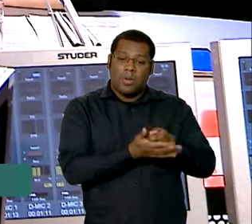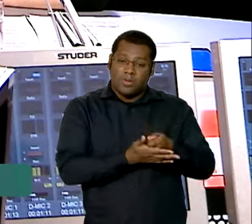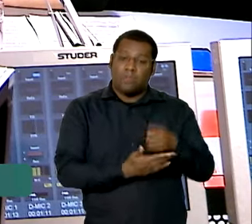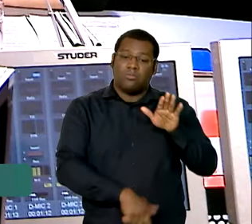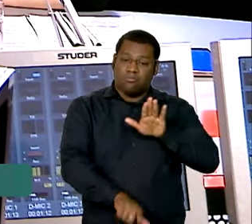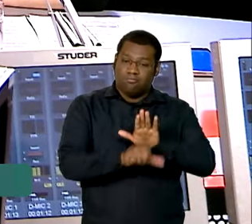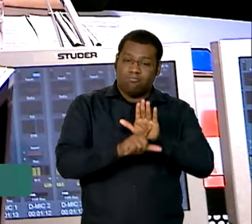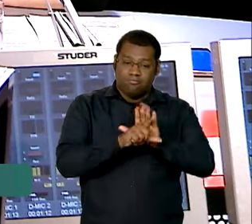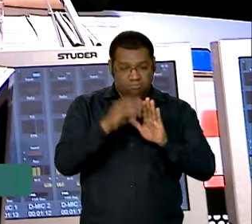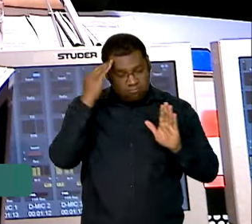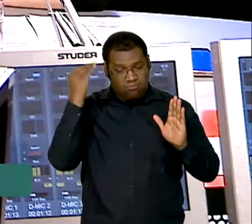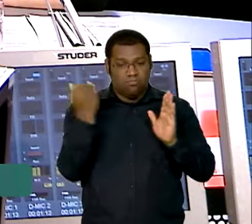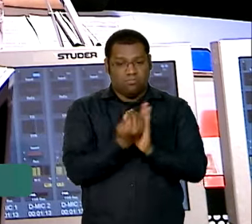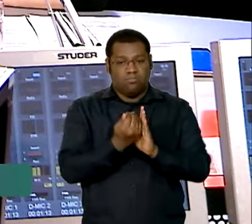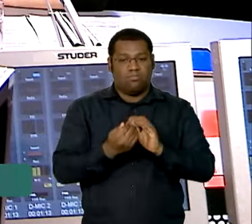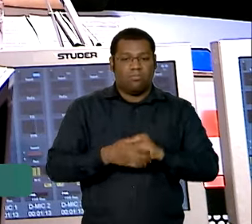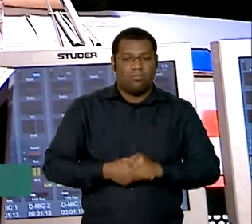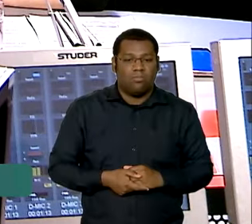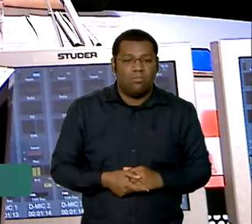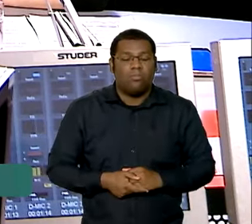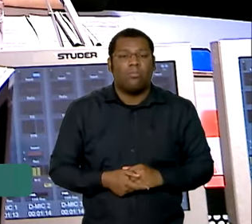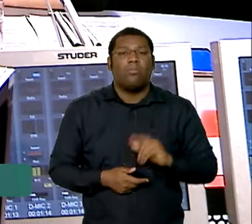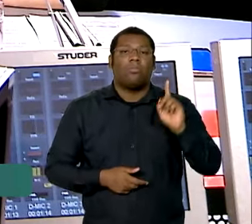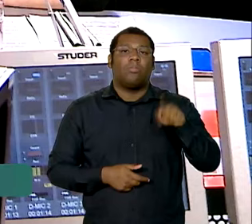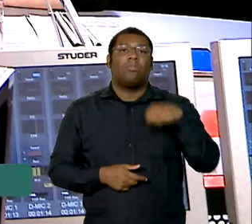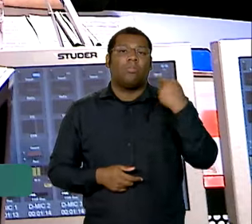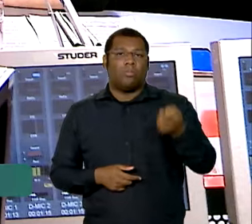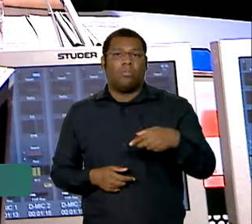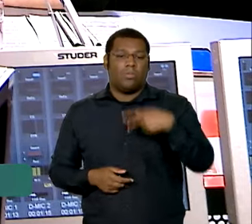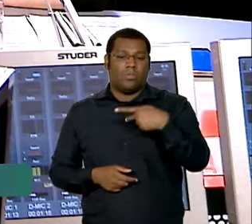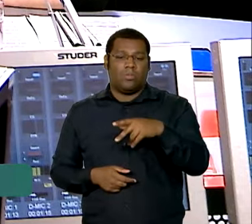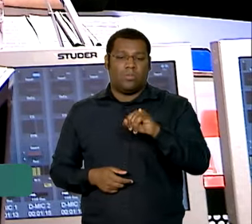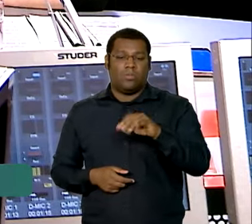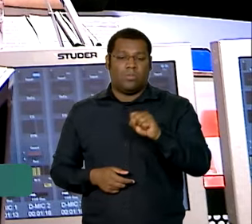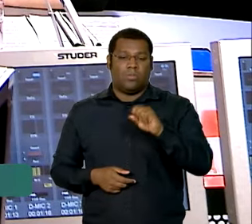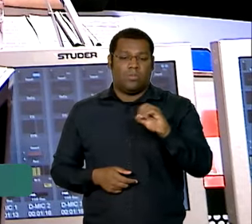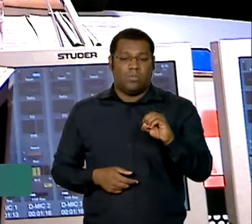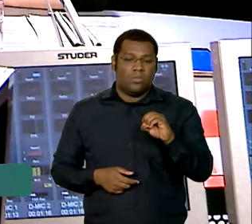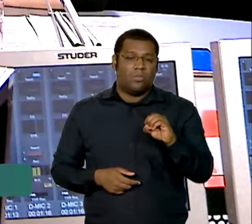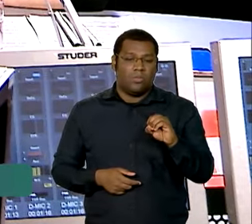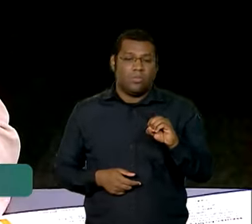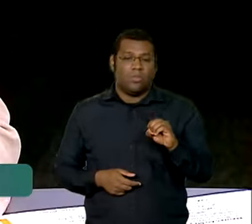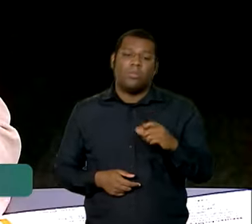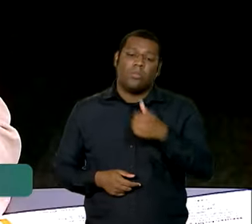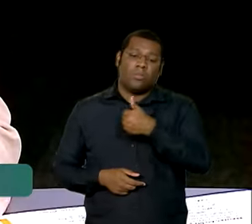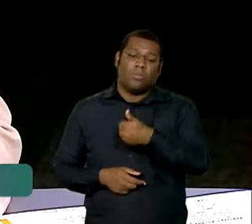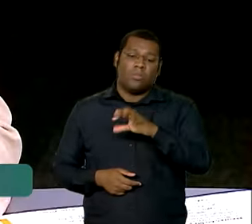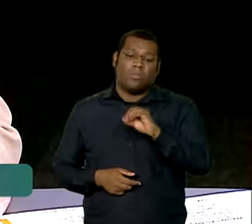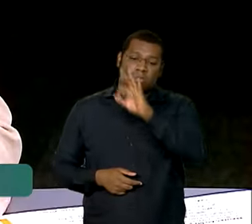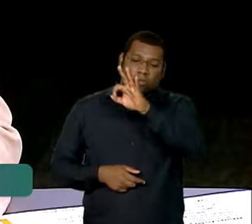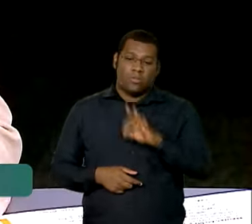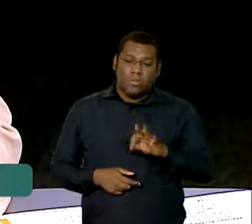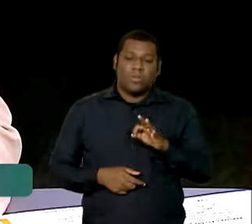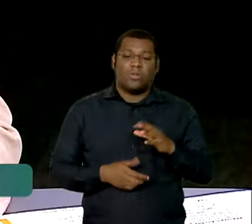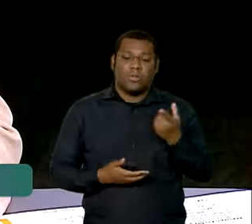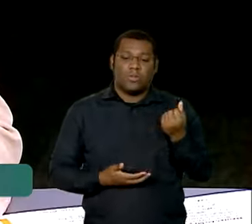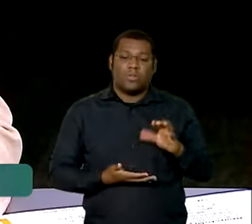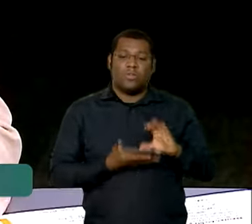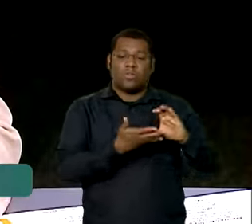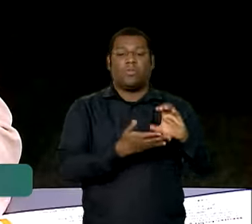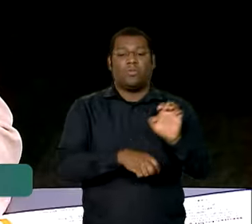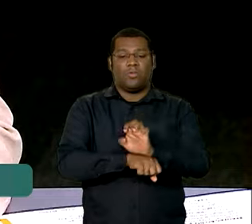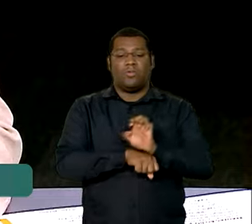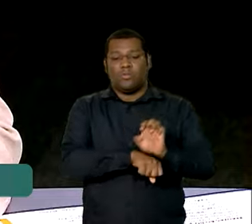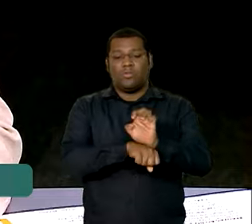cumprido. E o outro percentual, que é um piso de uma base, um teto de 10%, isso para os estados para a